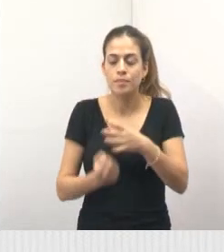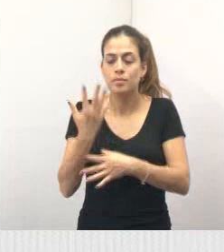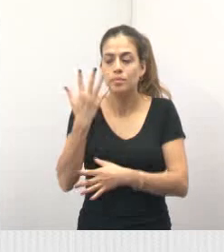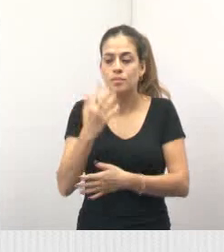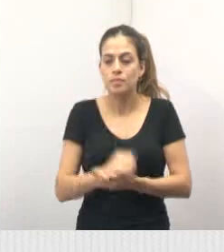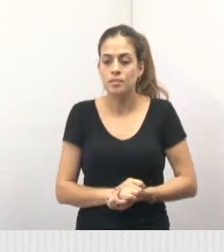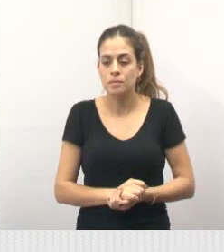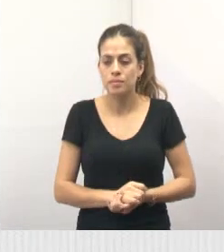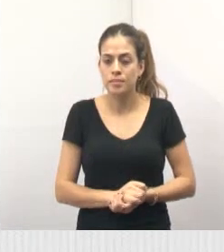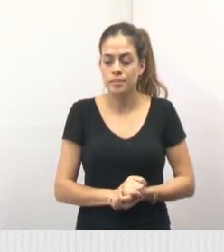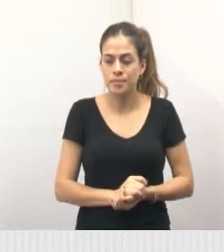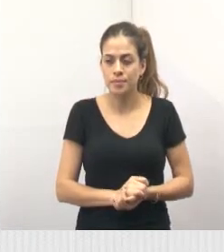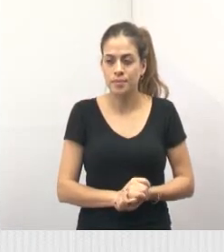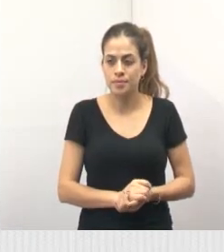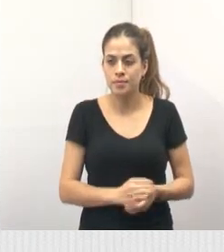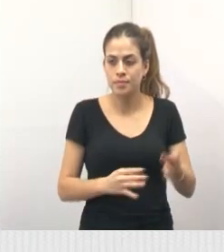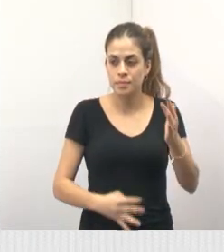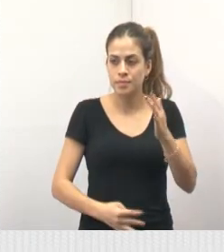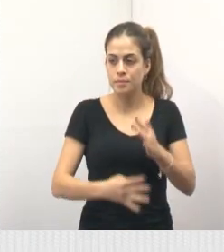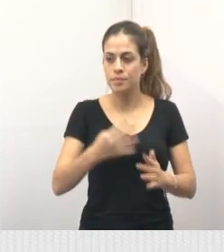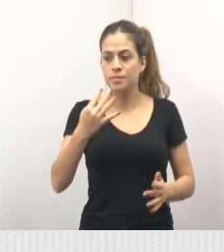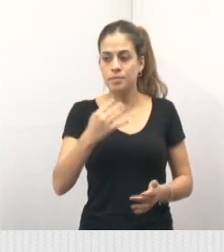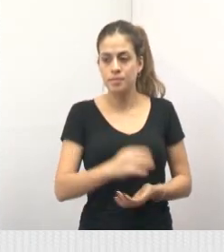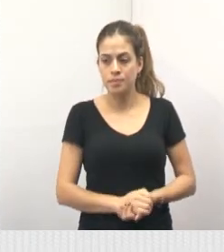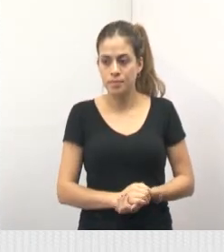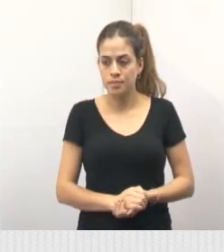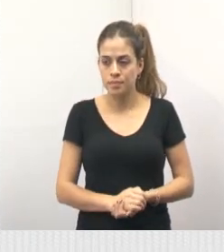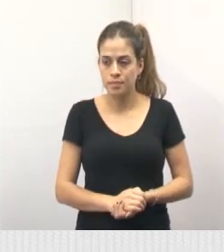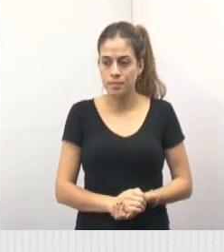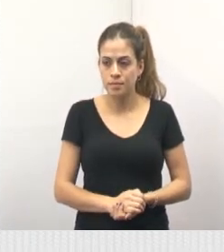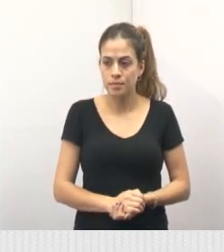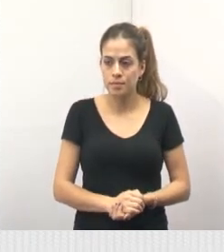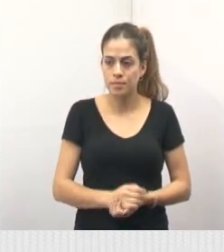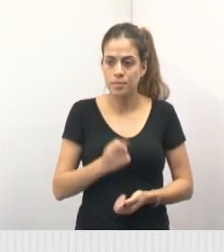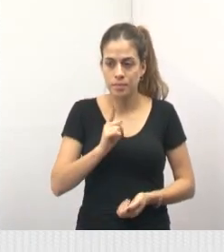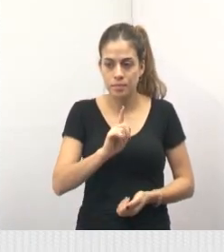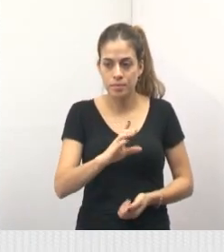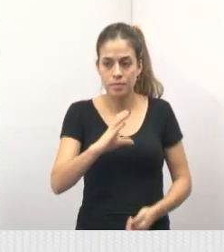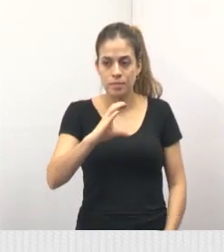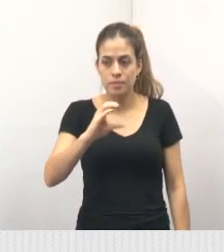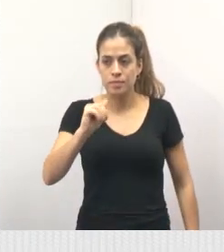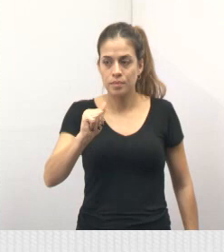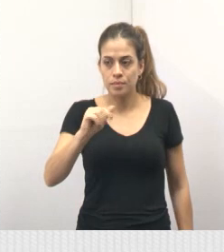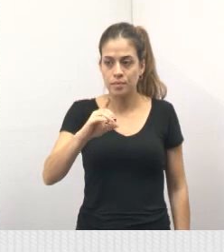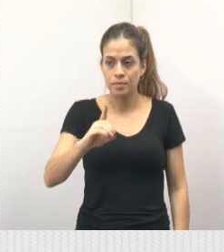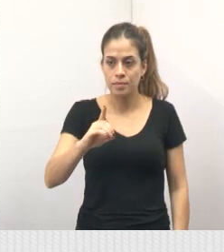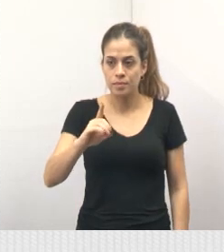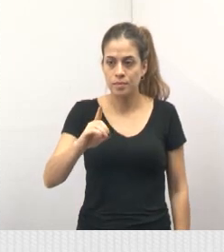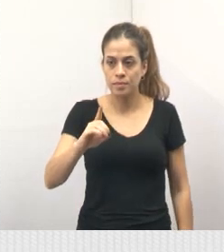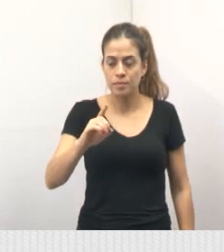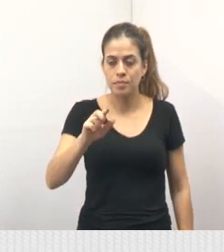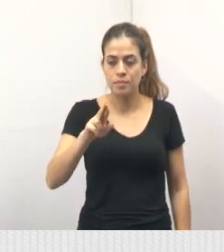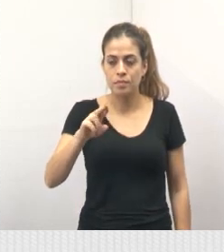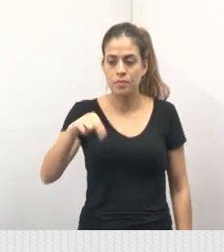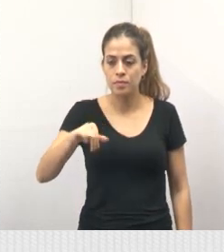No quarto slide, a gente esteve no Cadastro Único, no Cade Único,